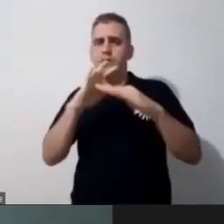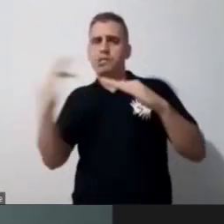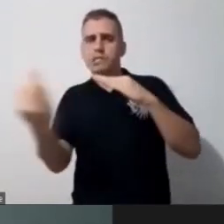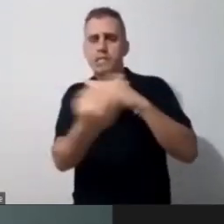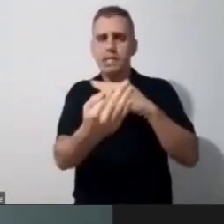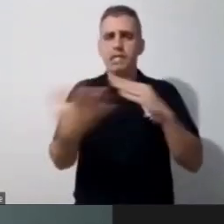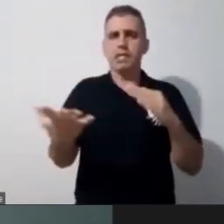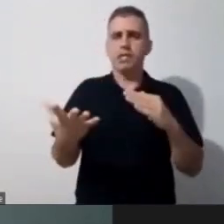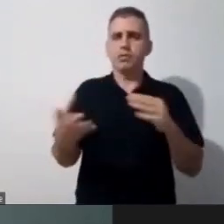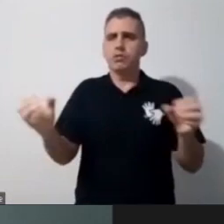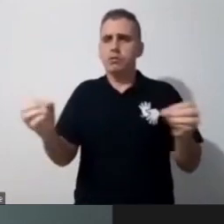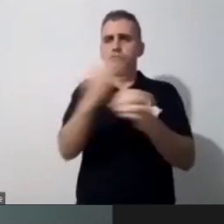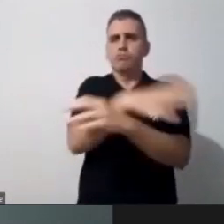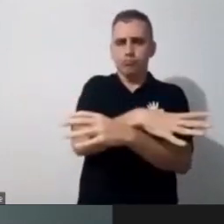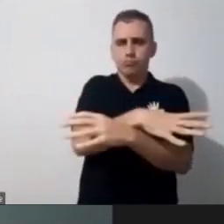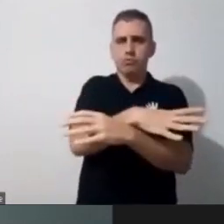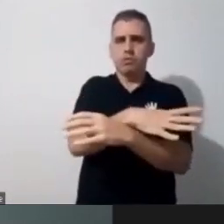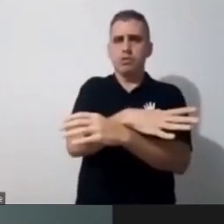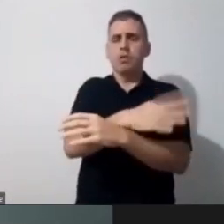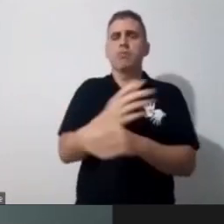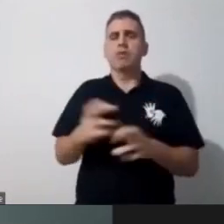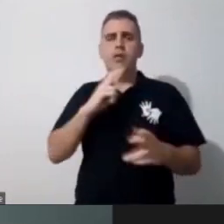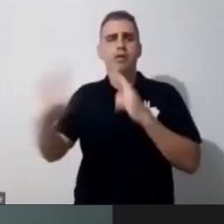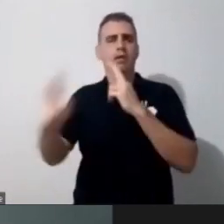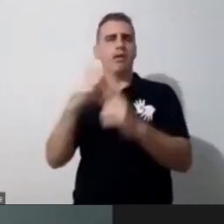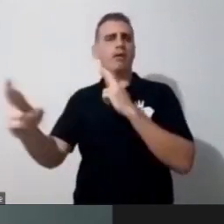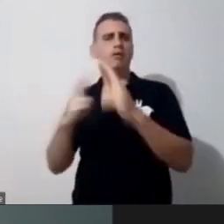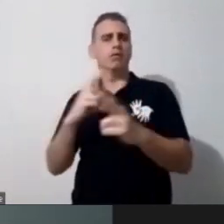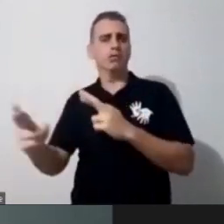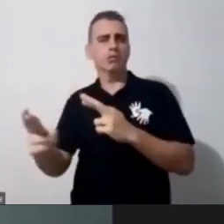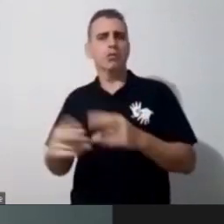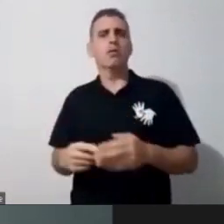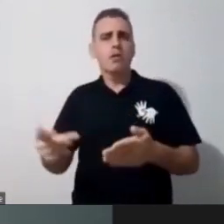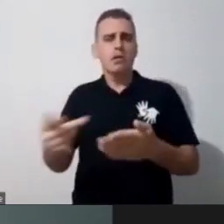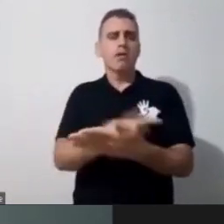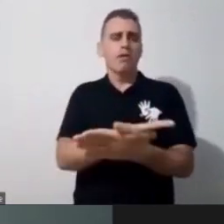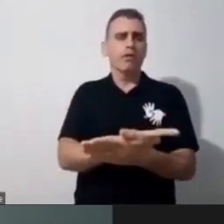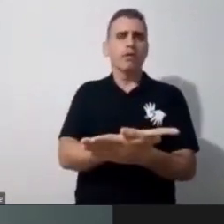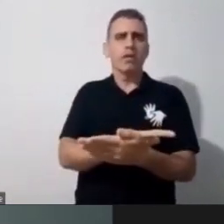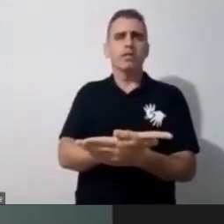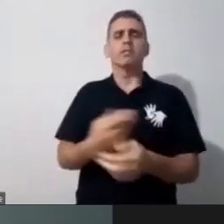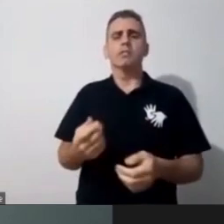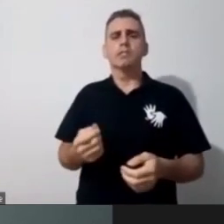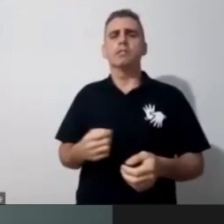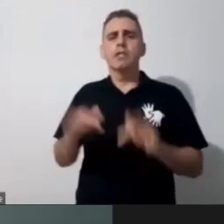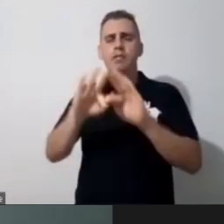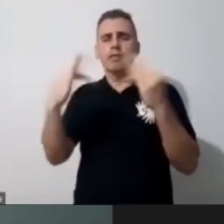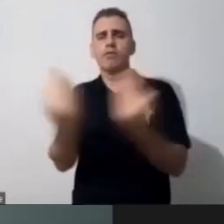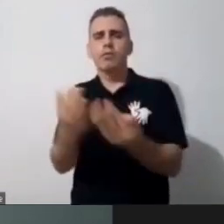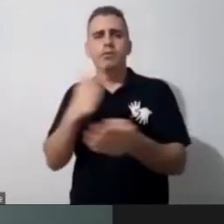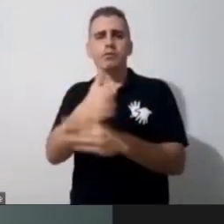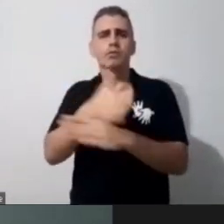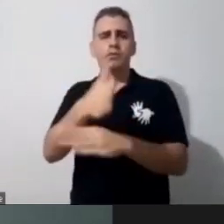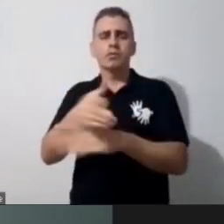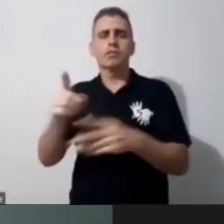isso forma as relações e a gente, com certeza, consegue acesso a este, essa situação que não tem a ferramenta,